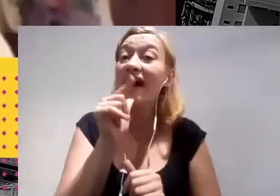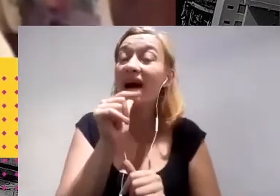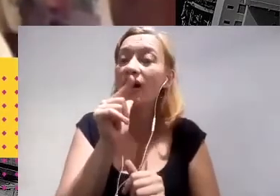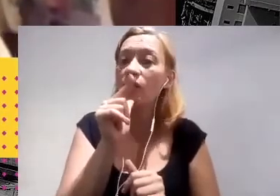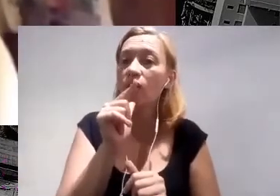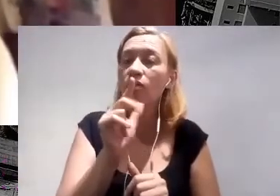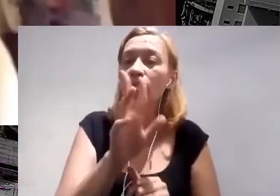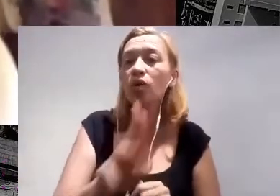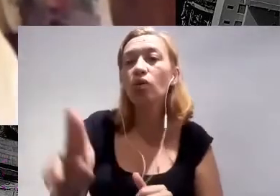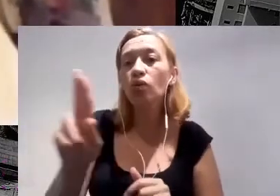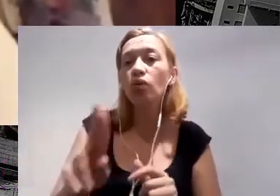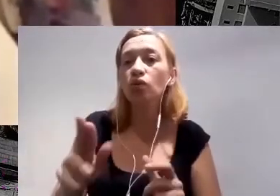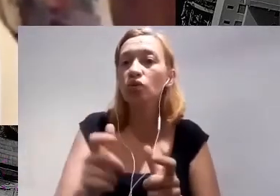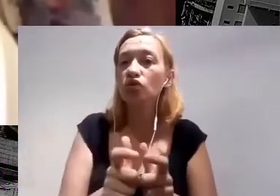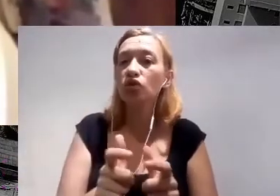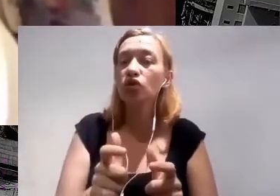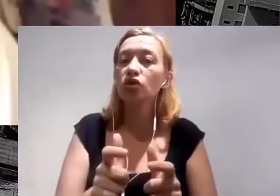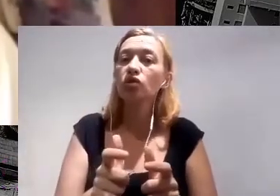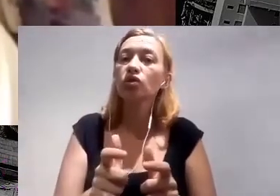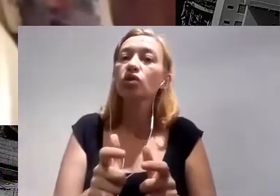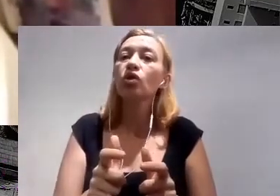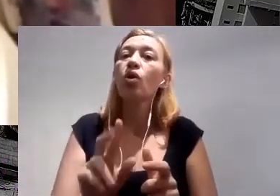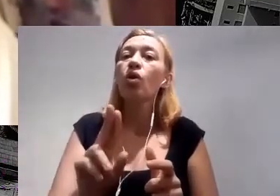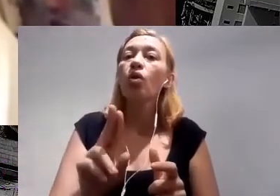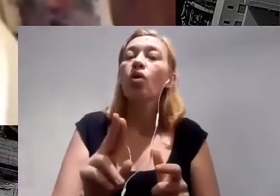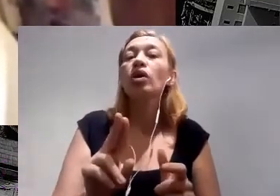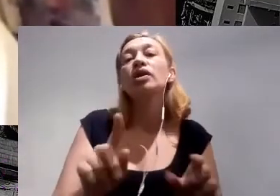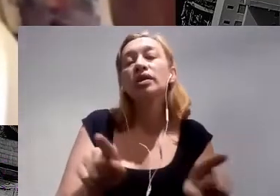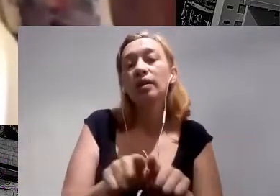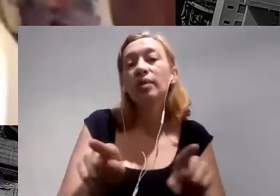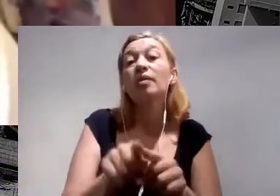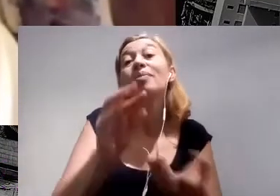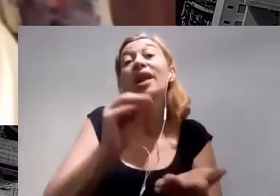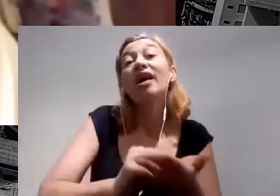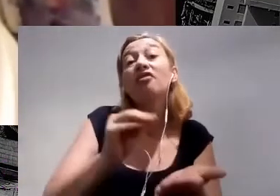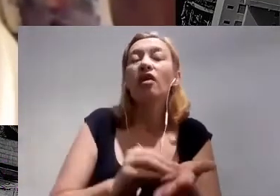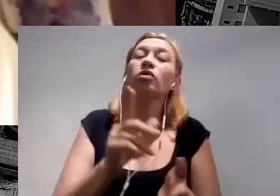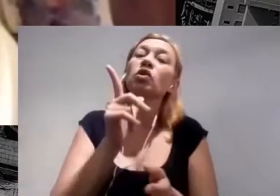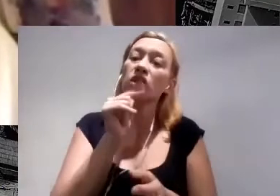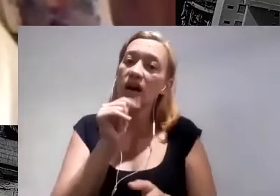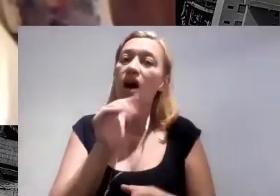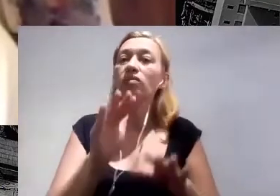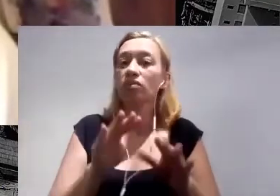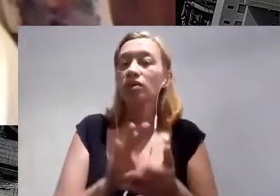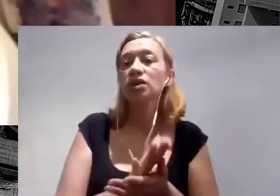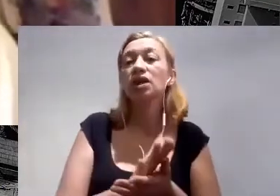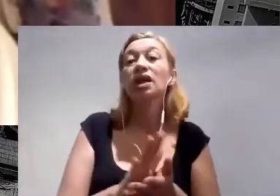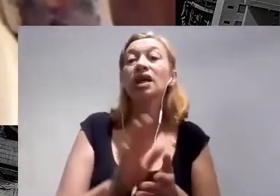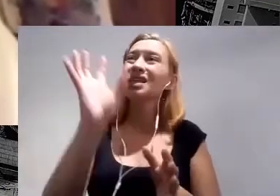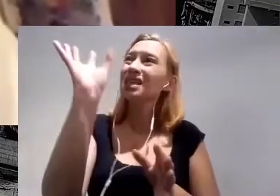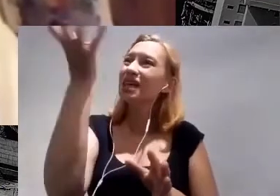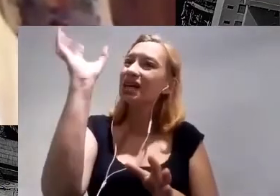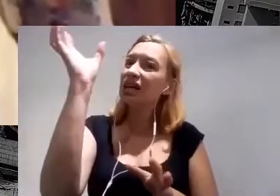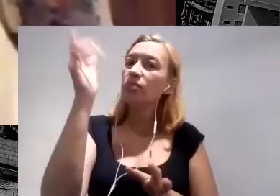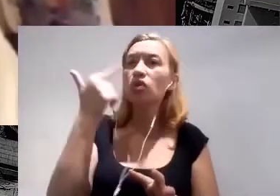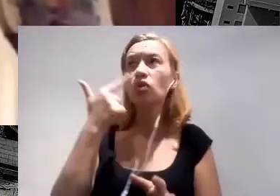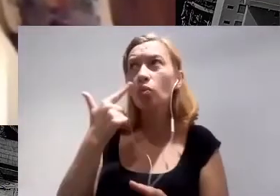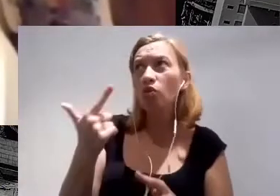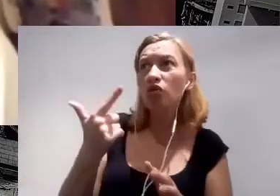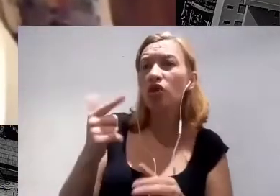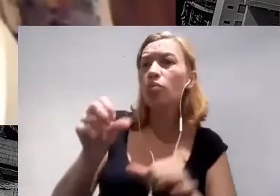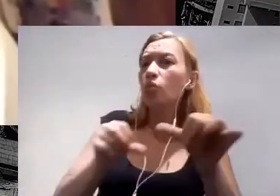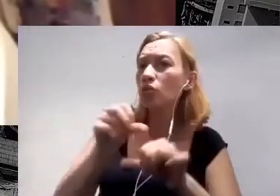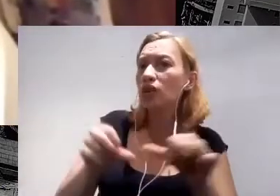falta de água. E esses extremos climáticos nós estamos vendo cada vez se confirmarem, de acordo com os diagnósticos